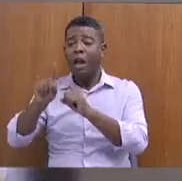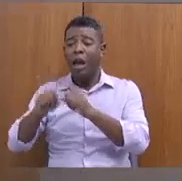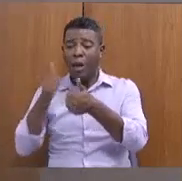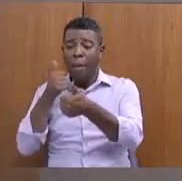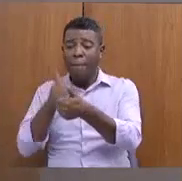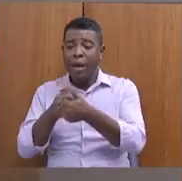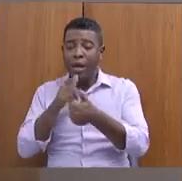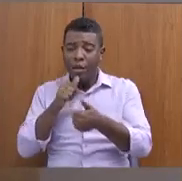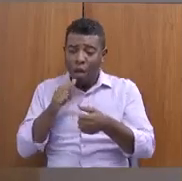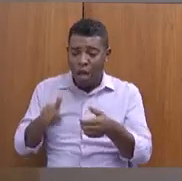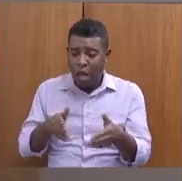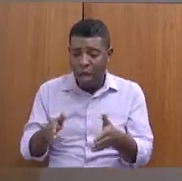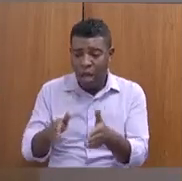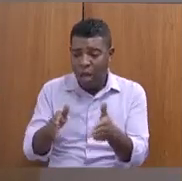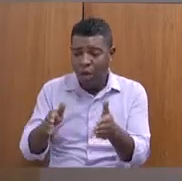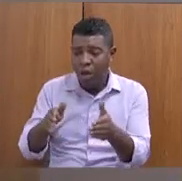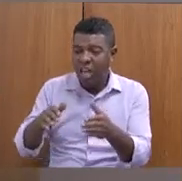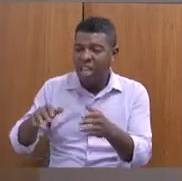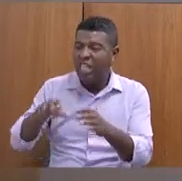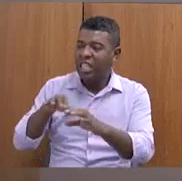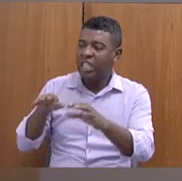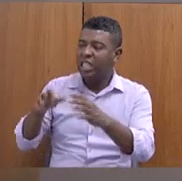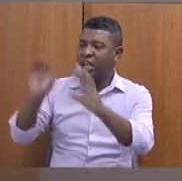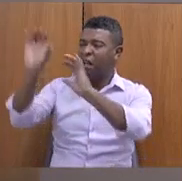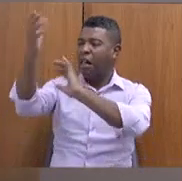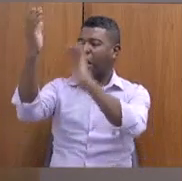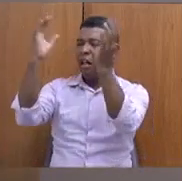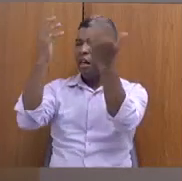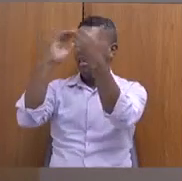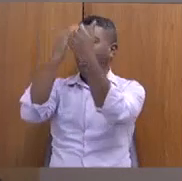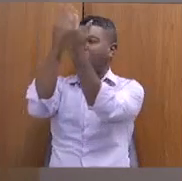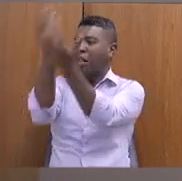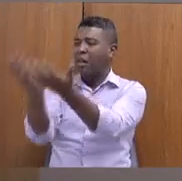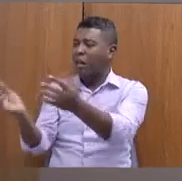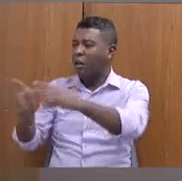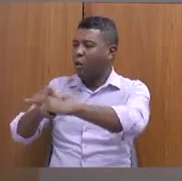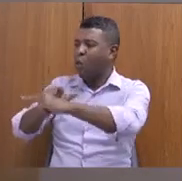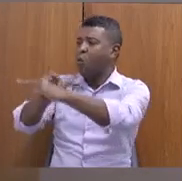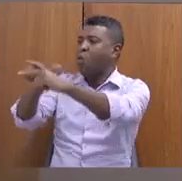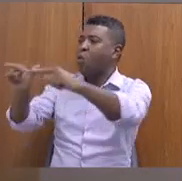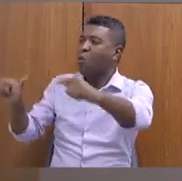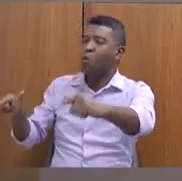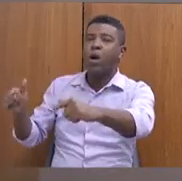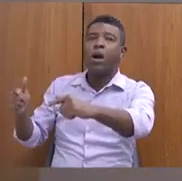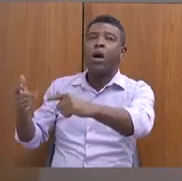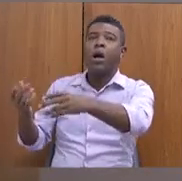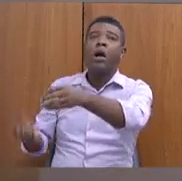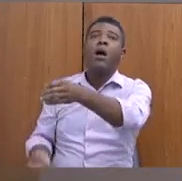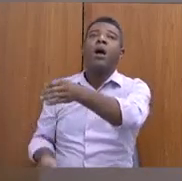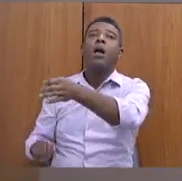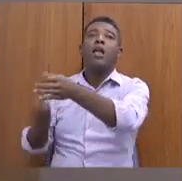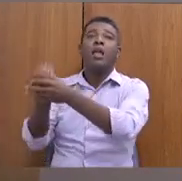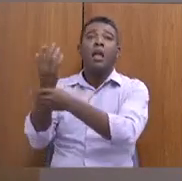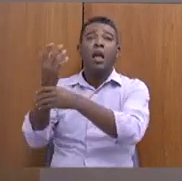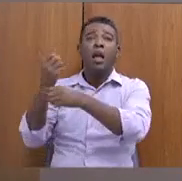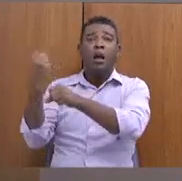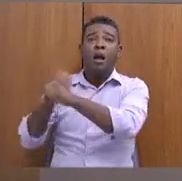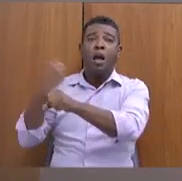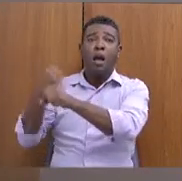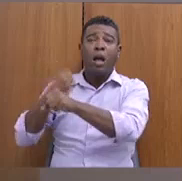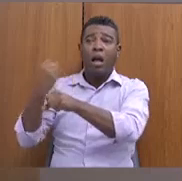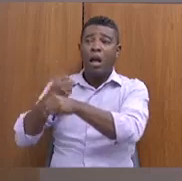desmatam à margem do rio e a casa inclusive virou pousada. Isso é um